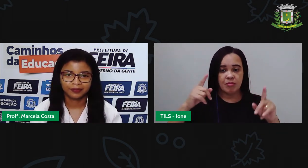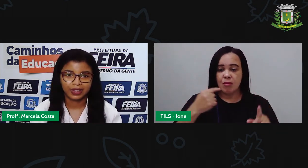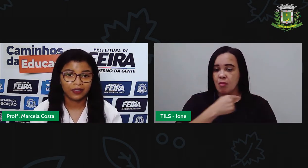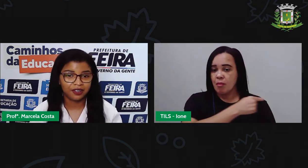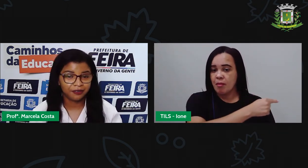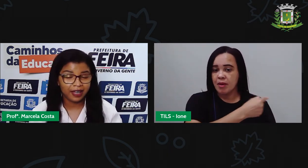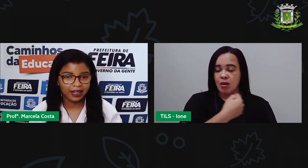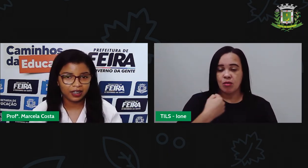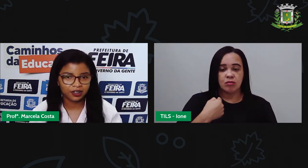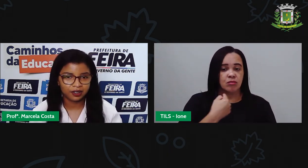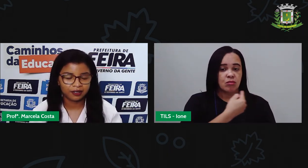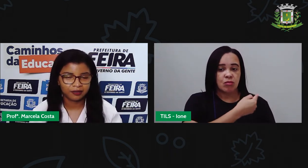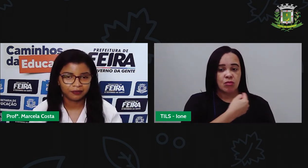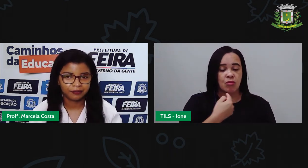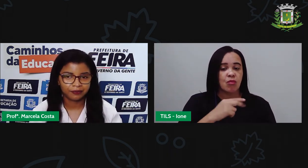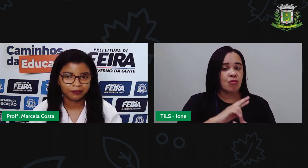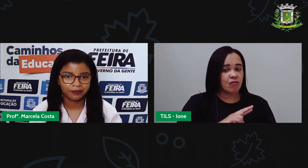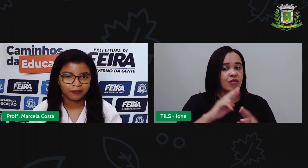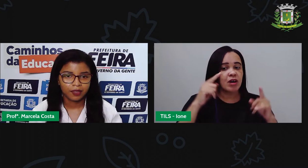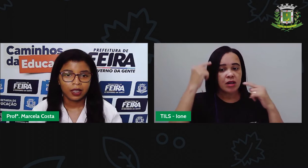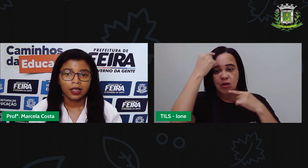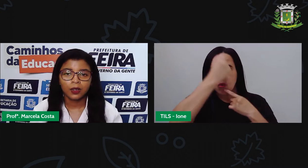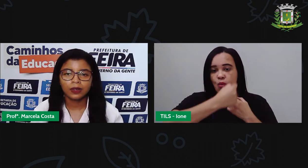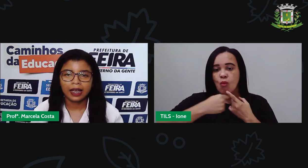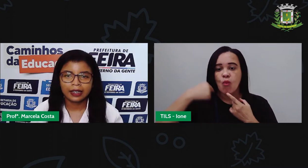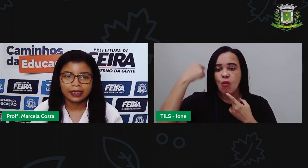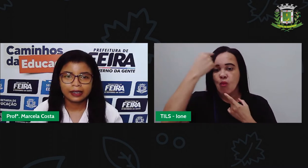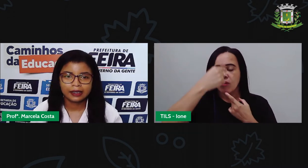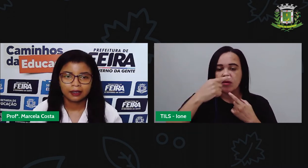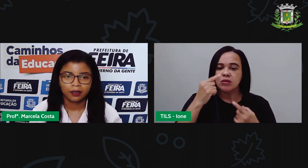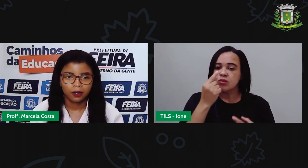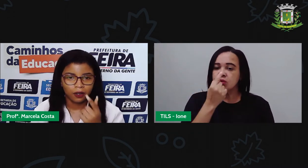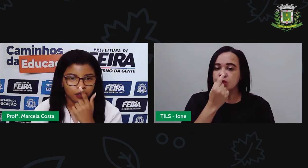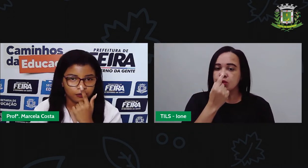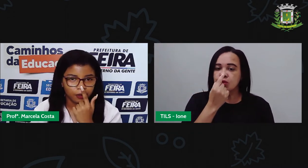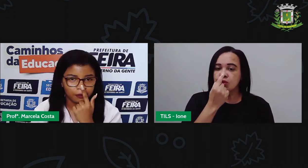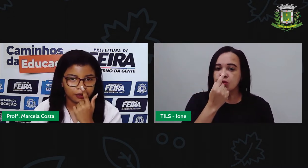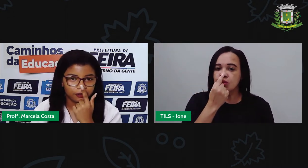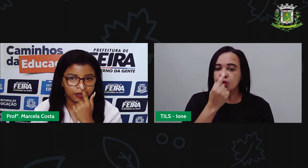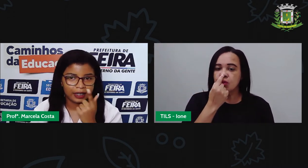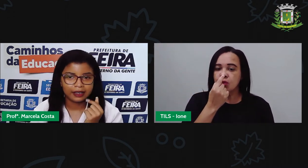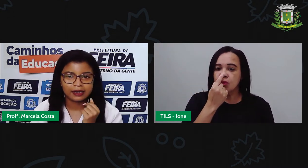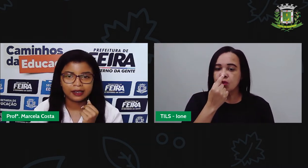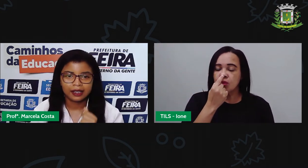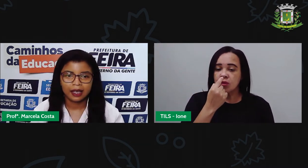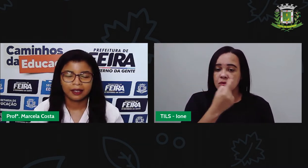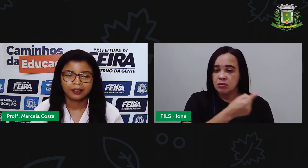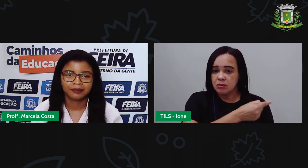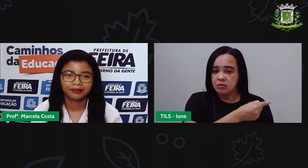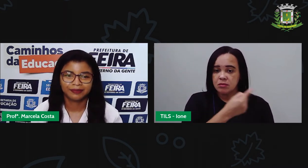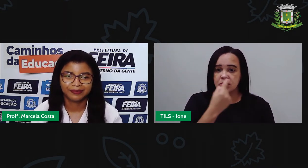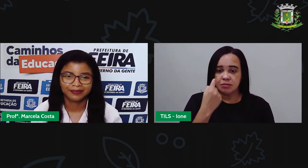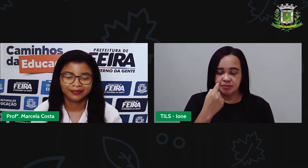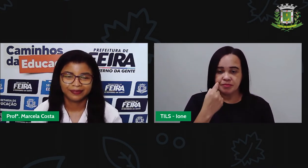Então é diferente. E o nariz? Olha o formato do nariz.